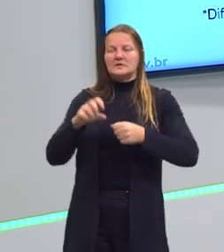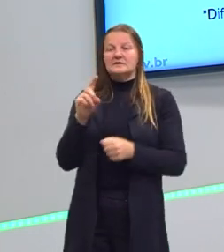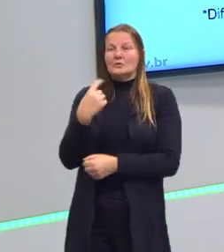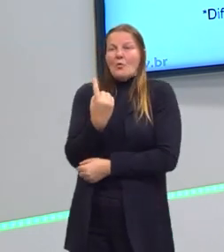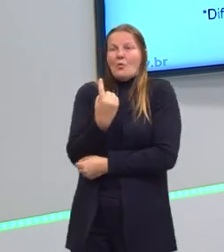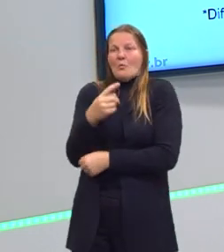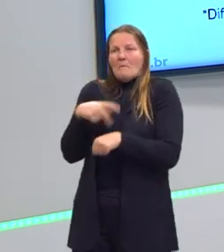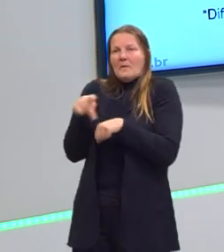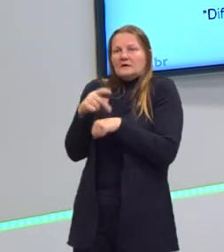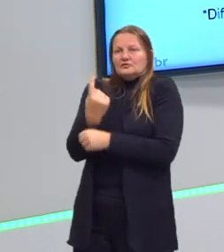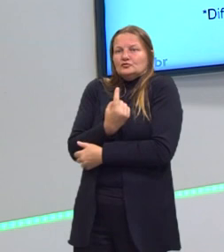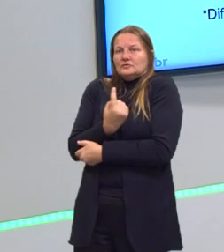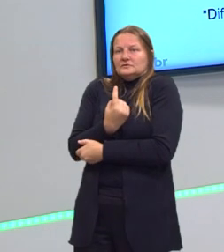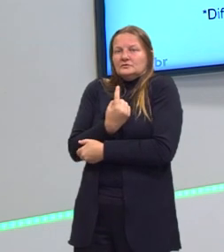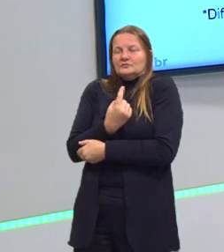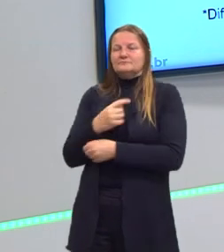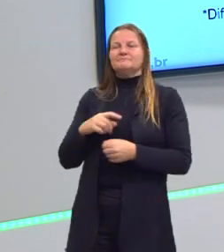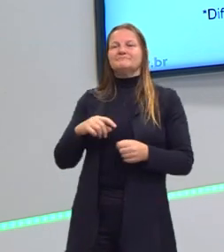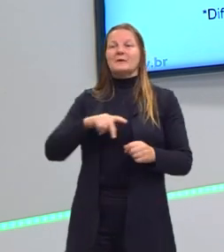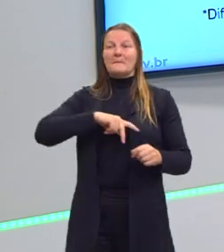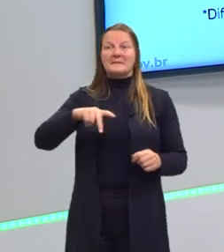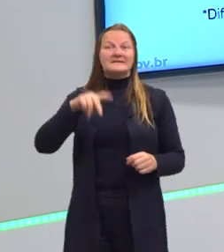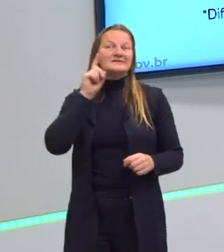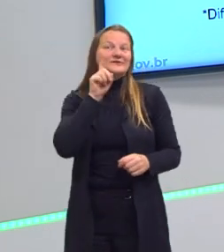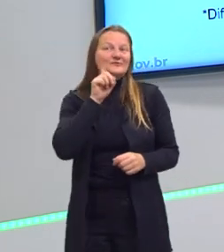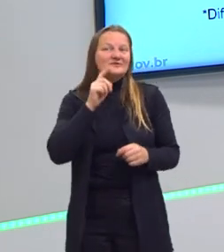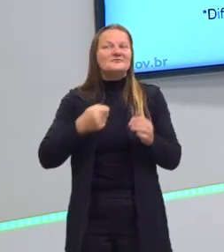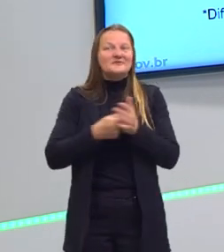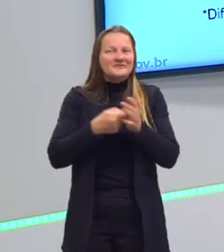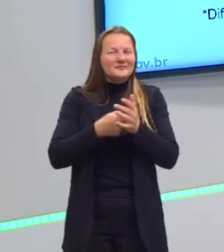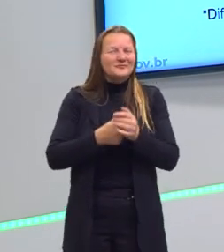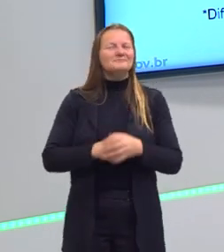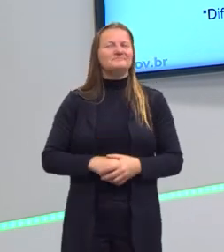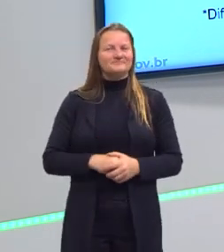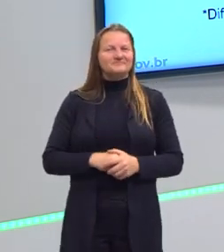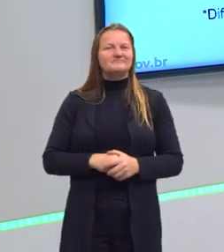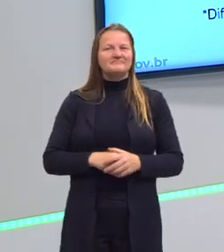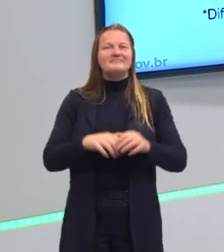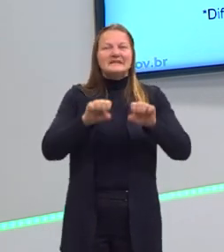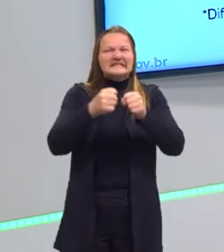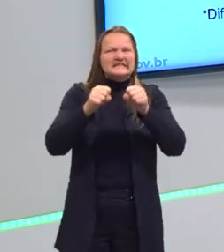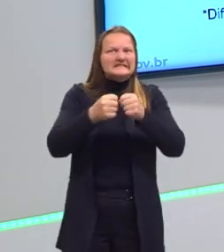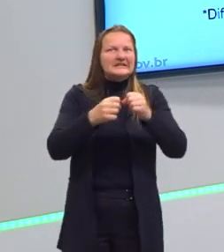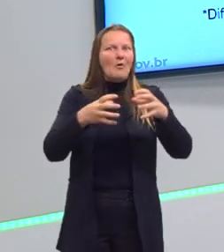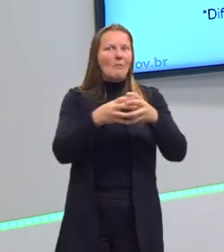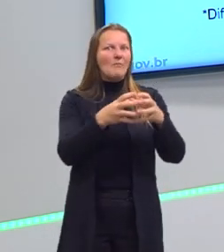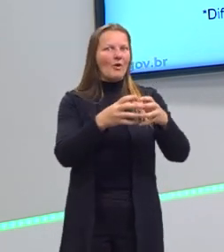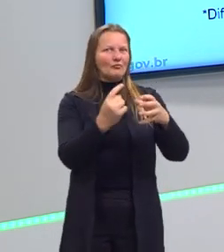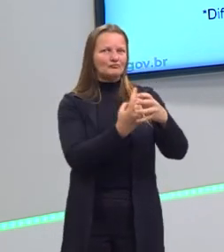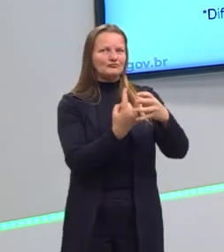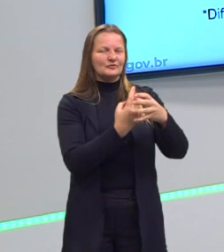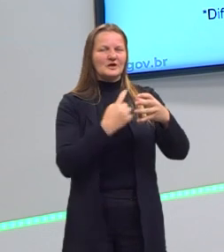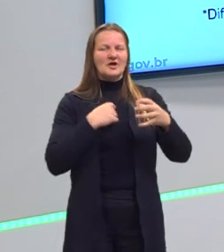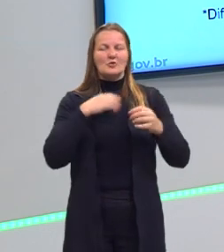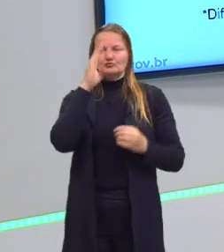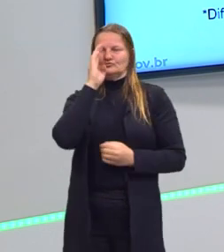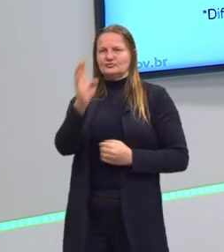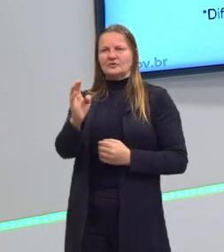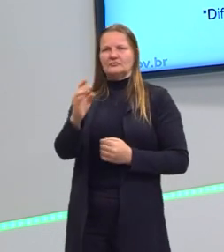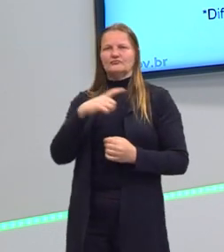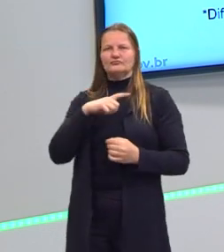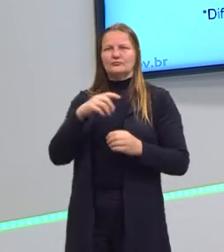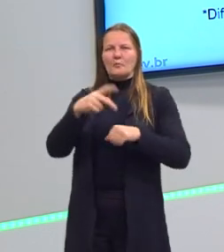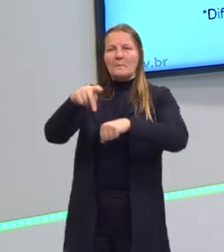Lembre-se, o Trump tentou fazer isso. O Trump tentou quebrar a globalização, porque é muito mais fácil negociar direto com